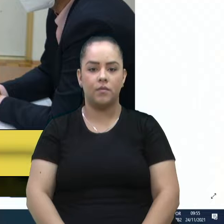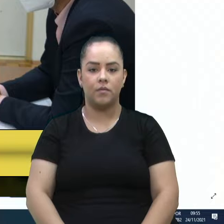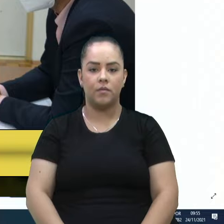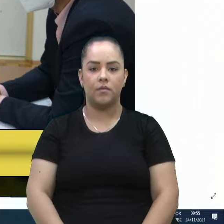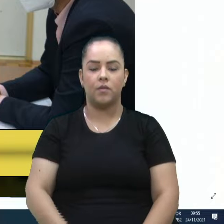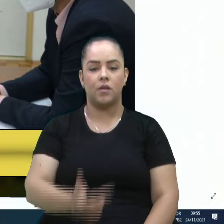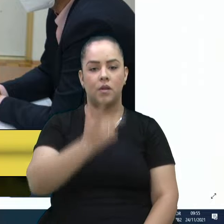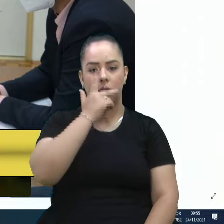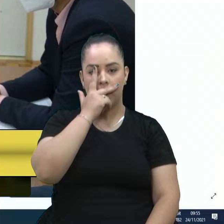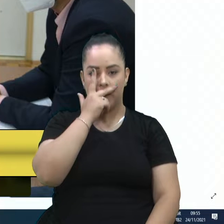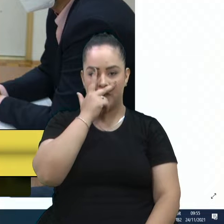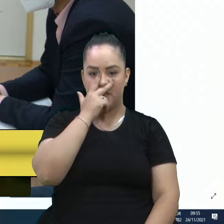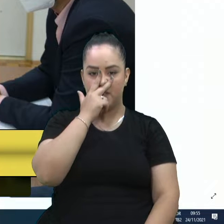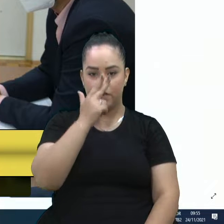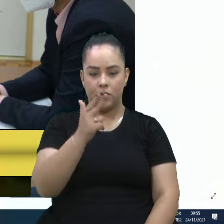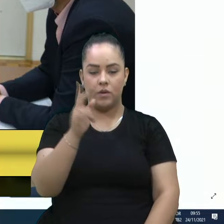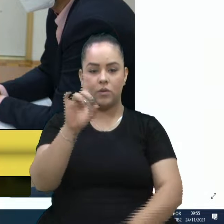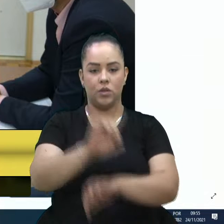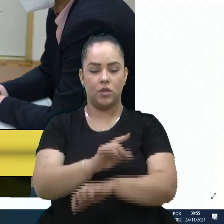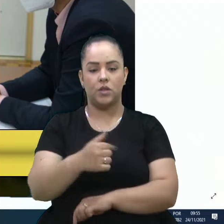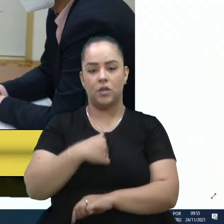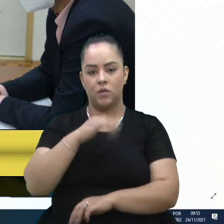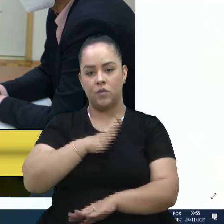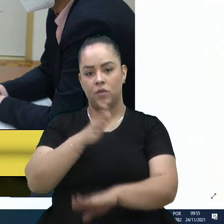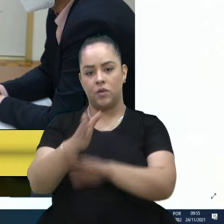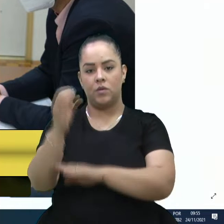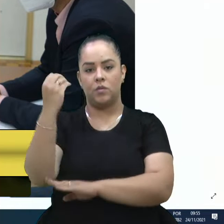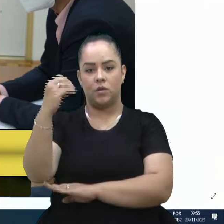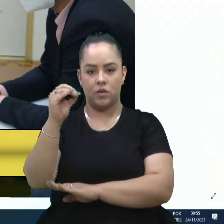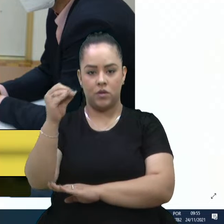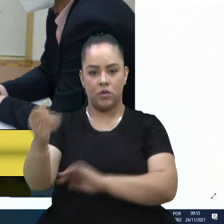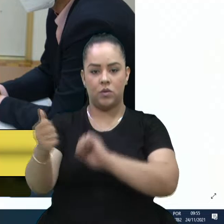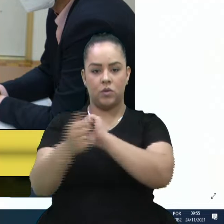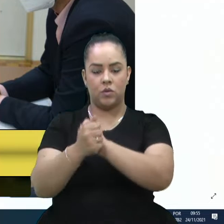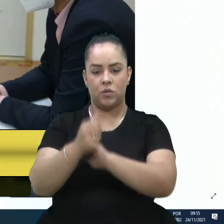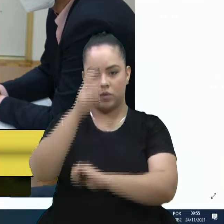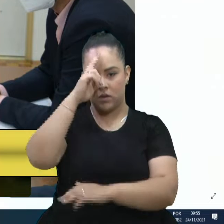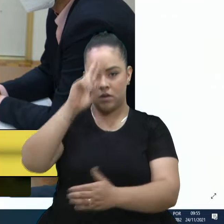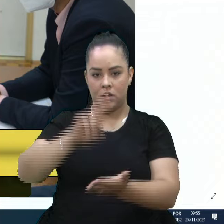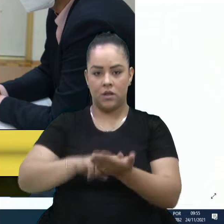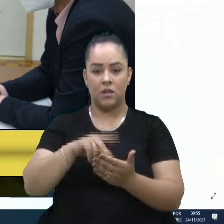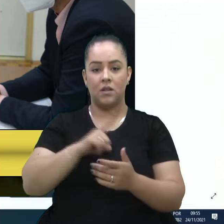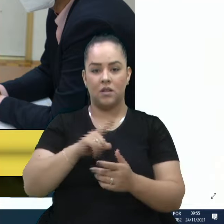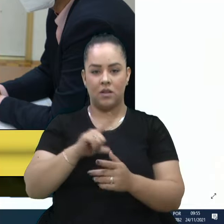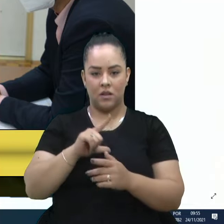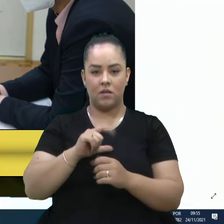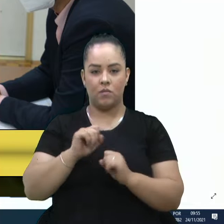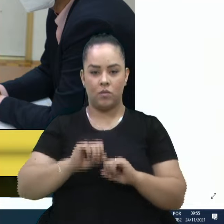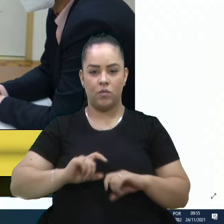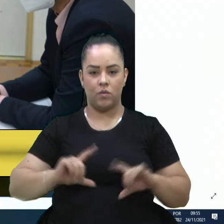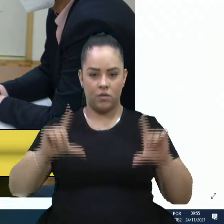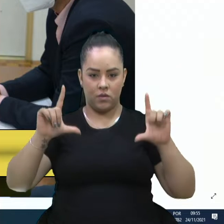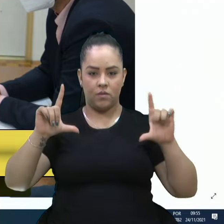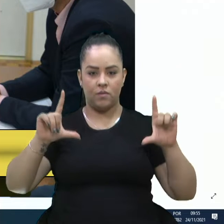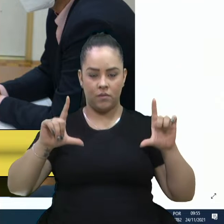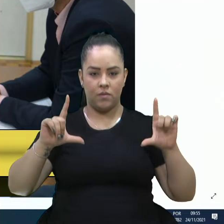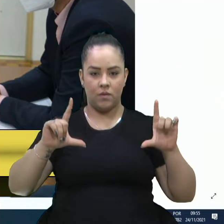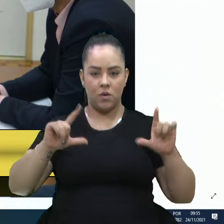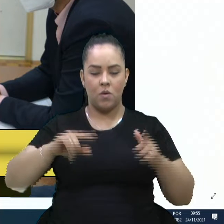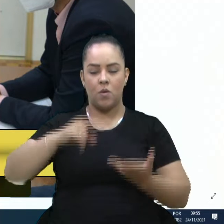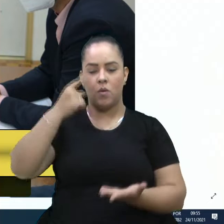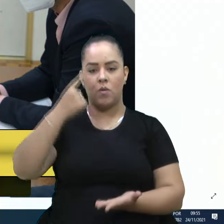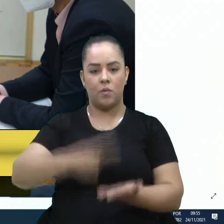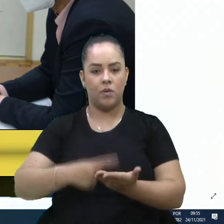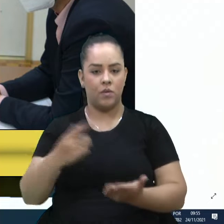dia que eu estive lá em Porto Alegre, deputado Neri, conforme está aí as imagens no telão, se comprometeu